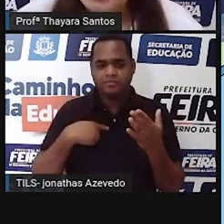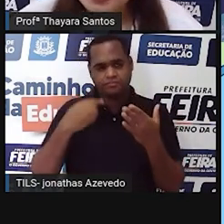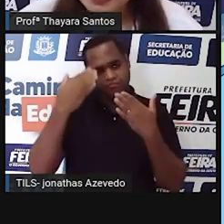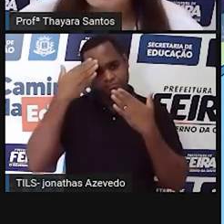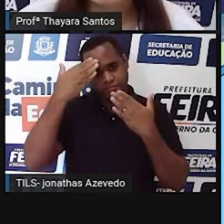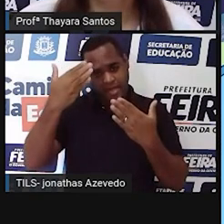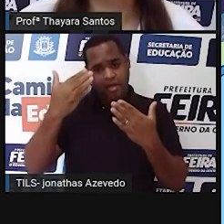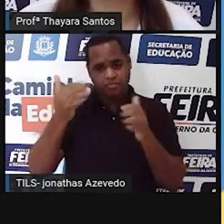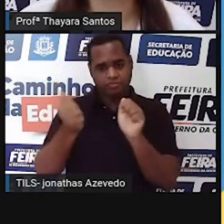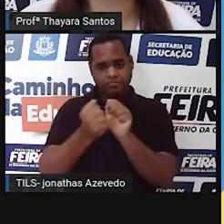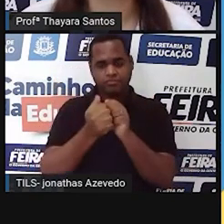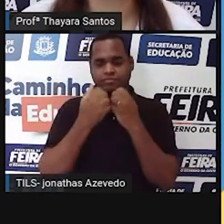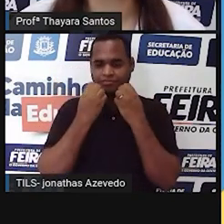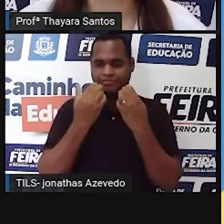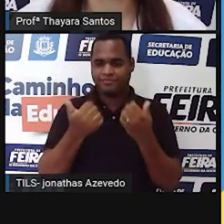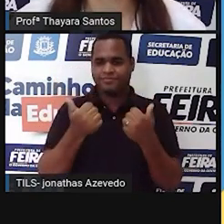aqui.